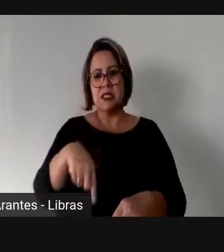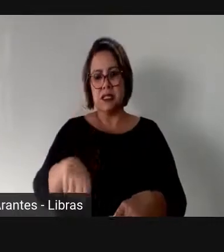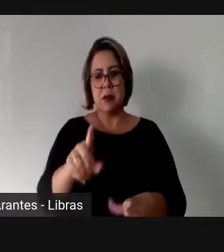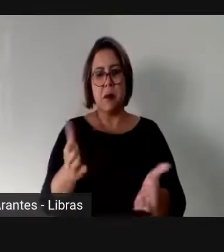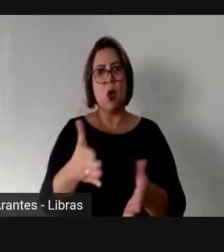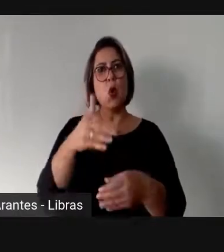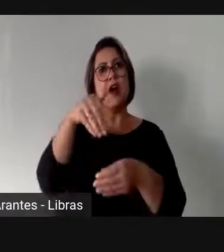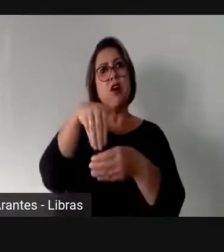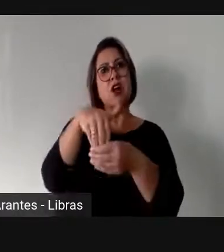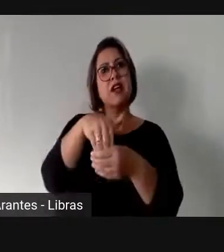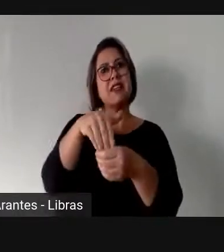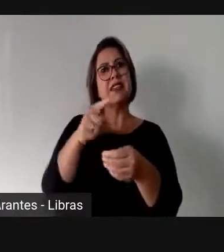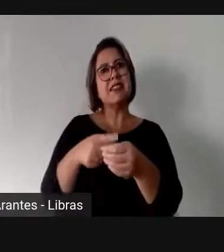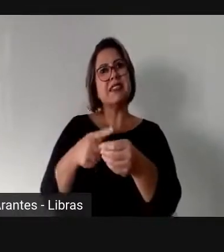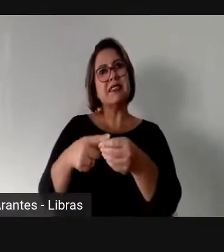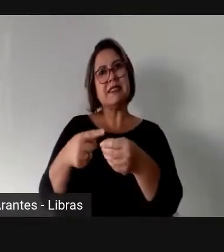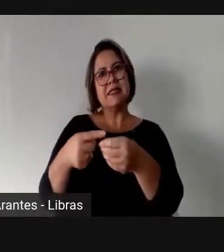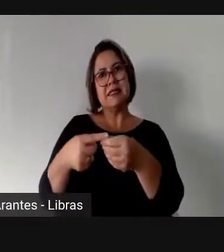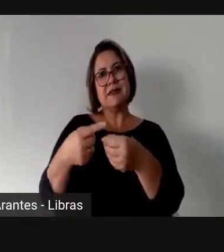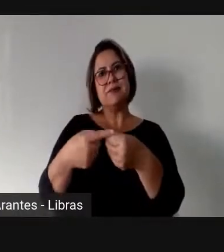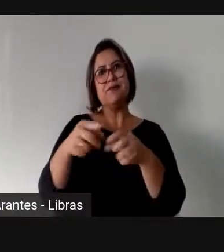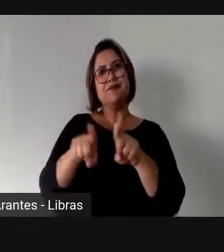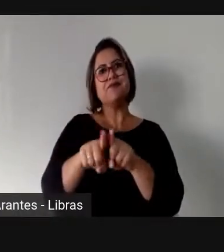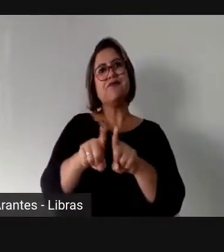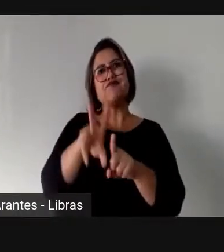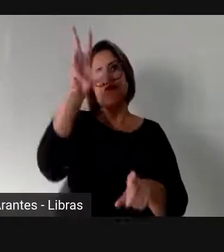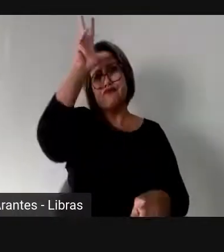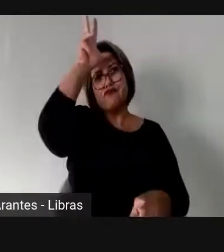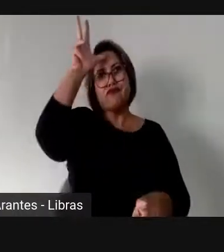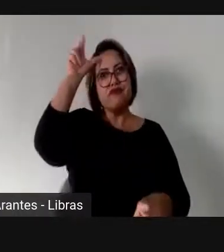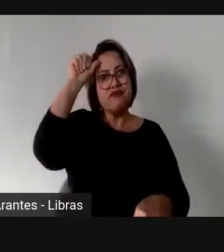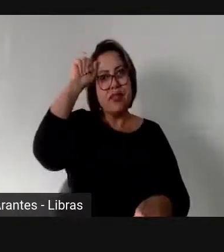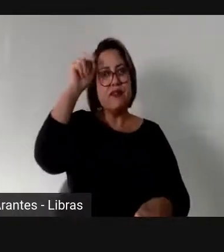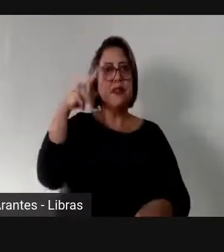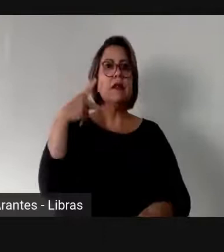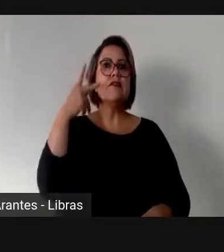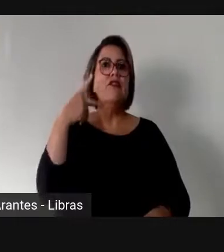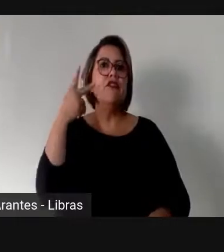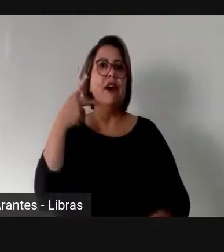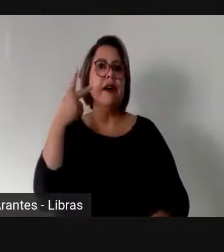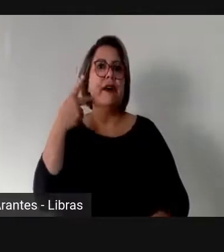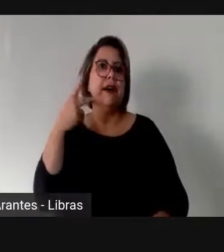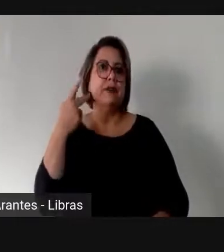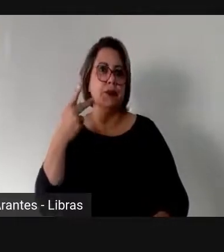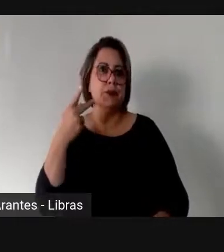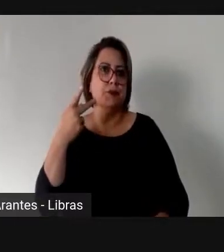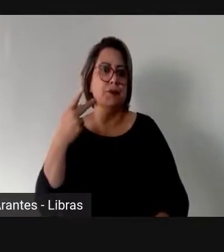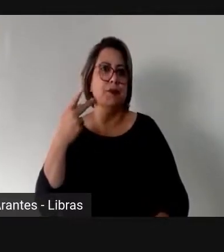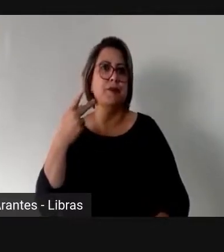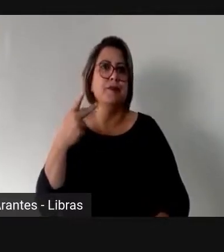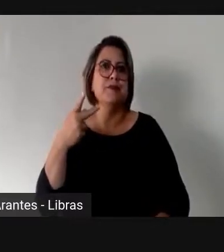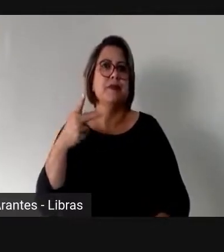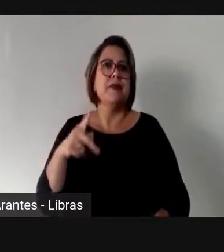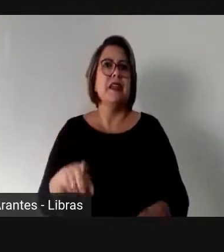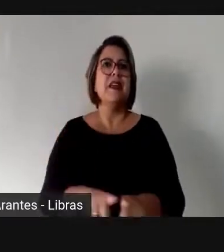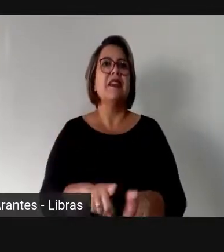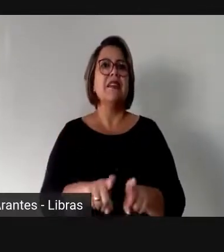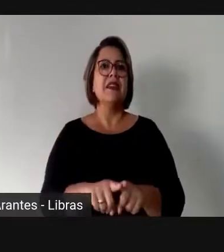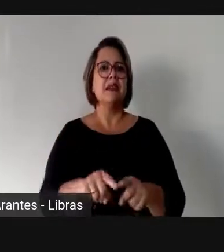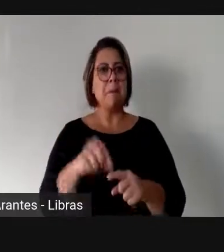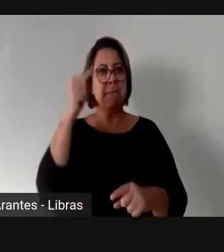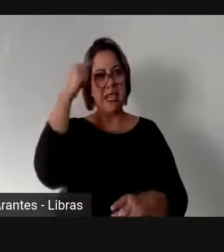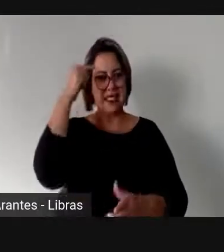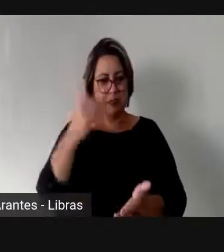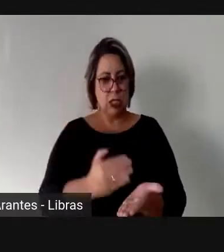eleger prefeitos e prefeitas, vereadores e vereadoras. A eleição não começa agora,